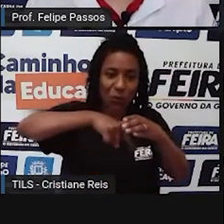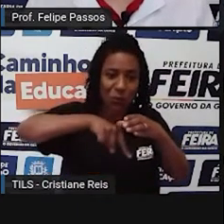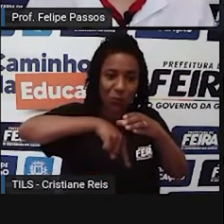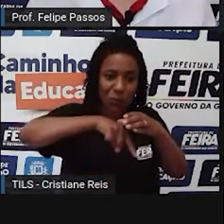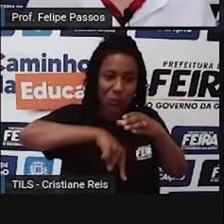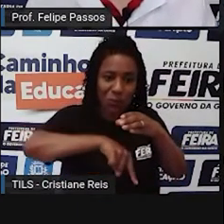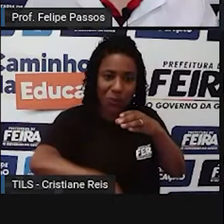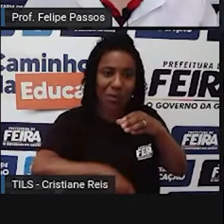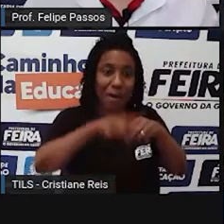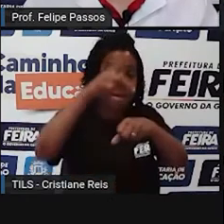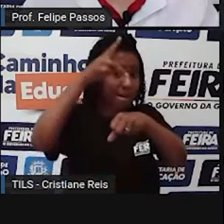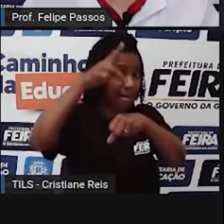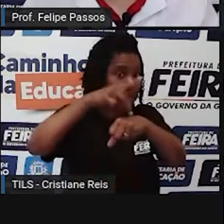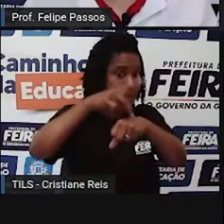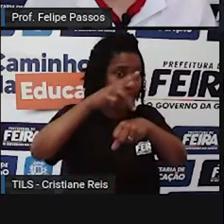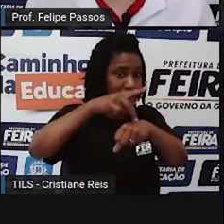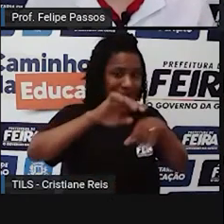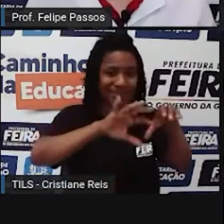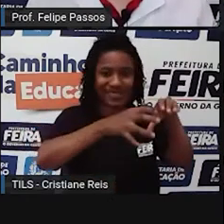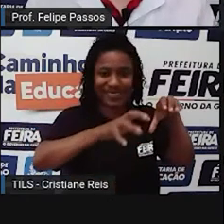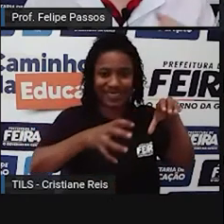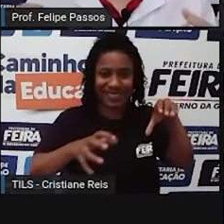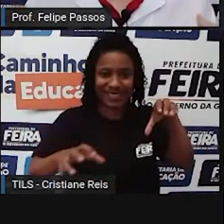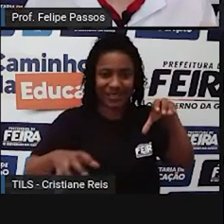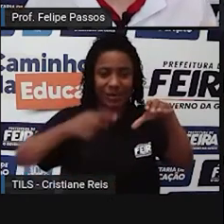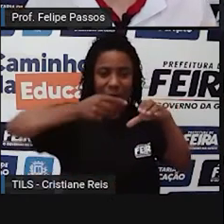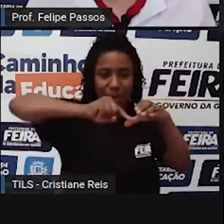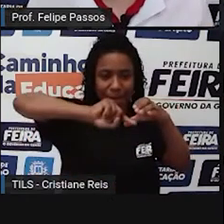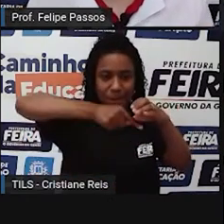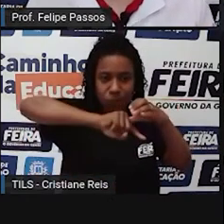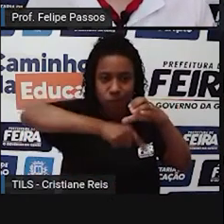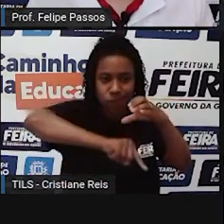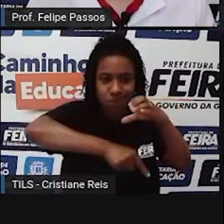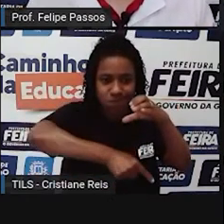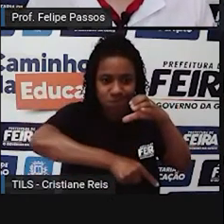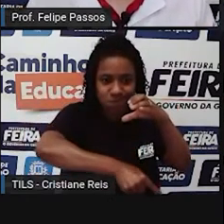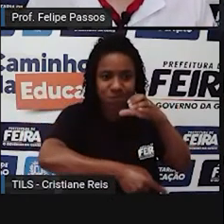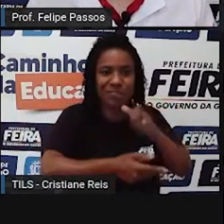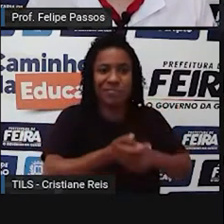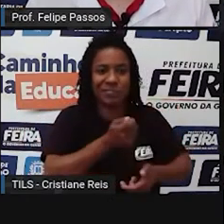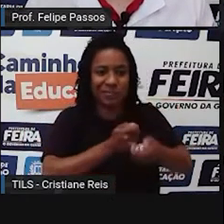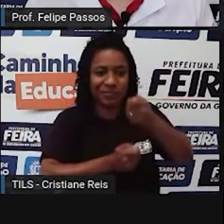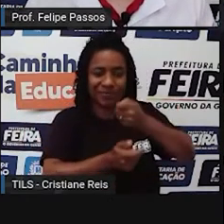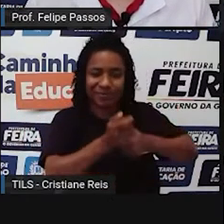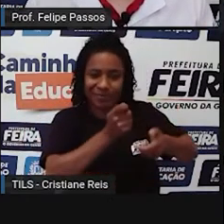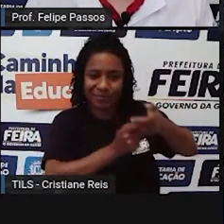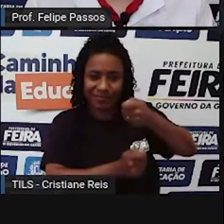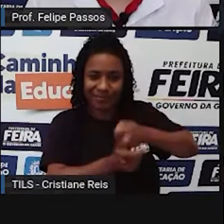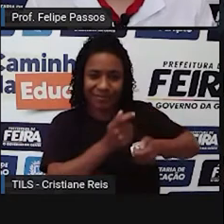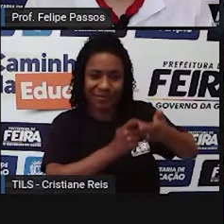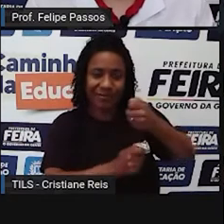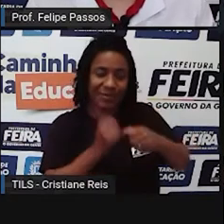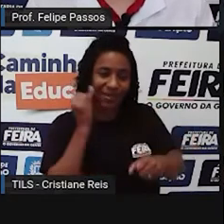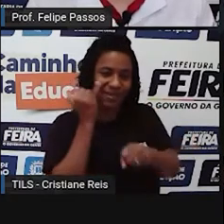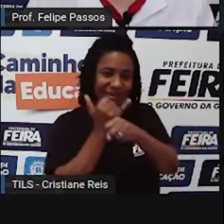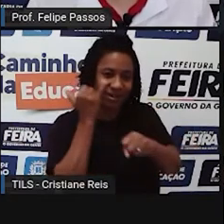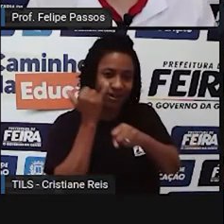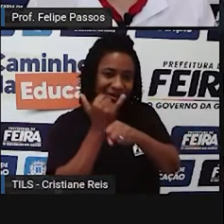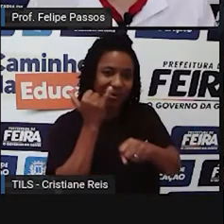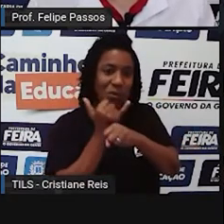das rochas, e pra isso o ser humano precisa cavar, quebrar essas pedras, essas rochas, pra poder achar